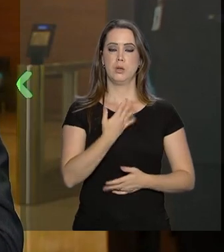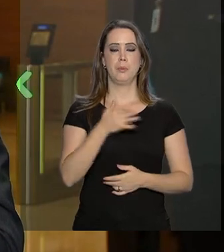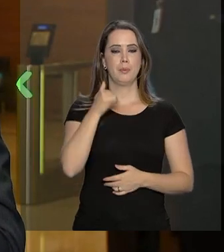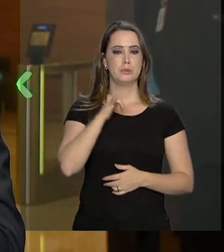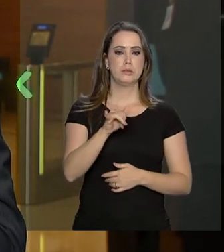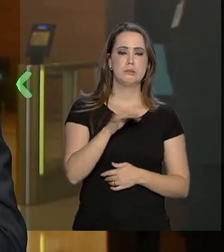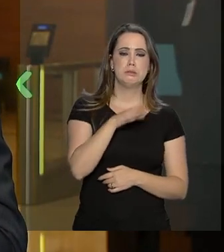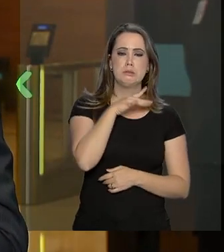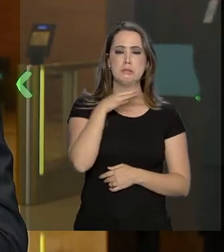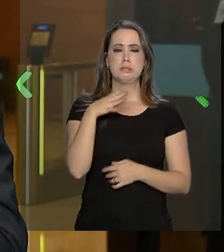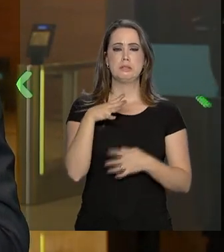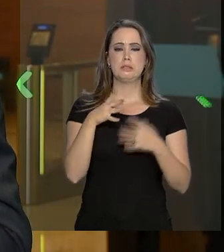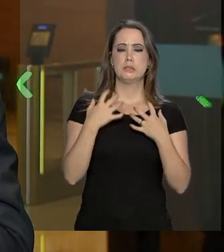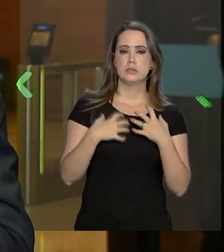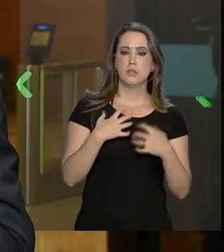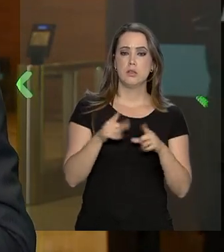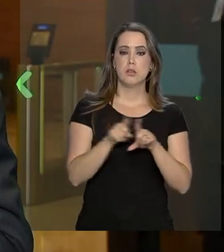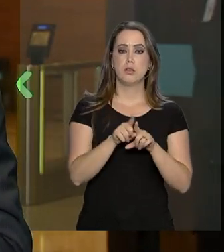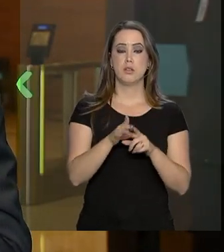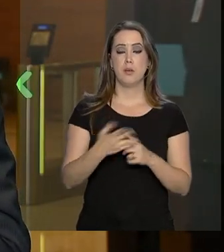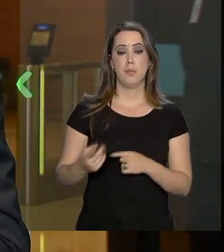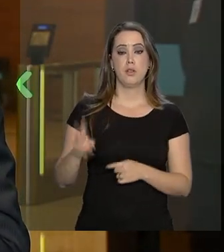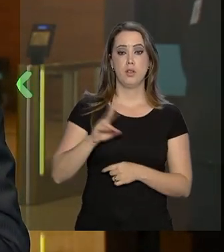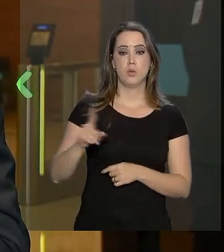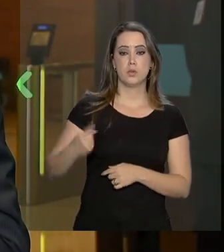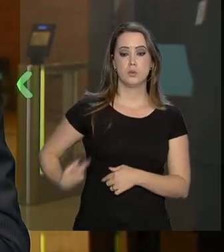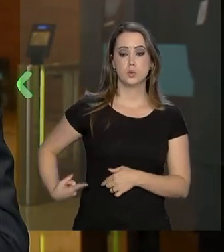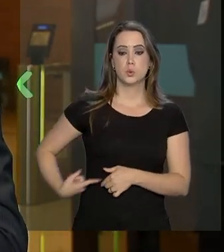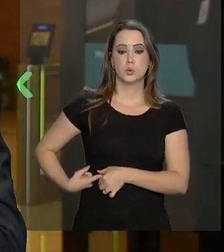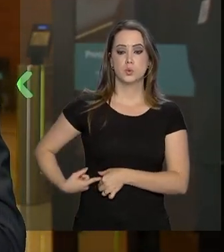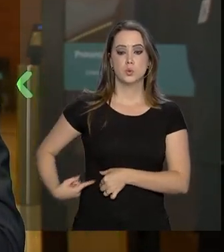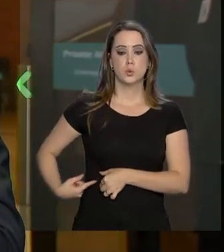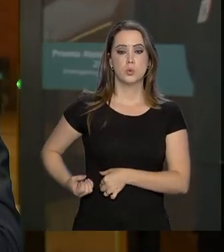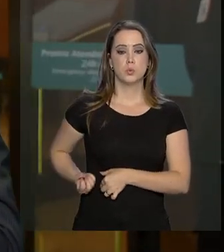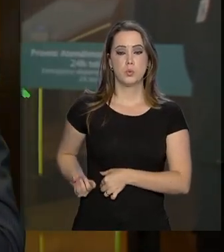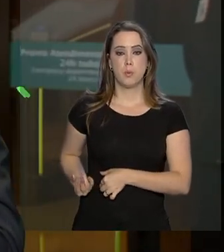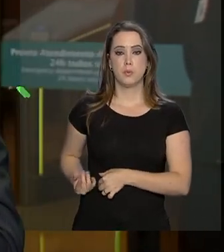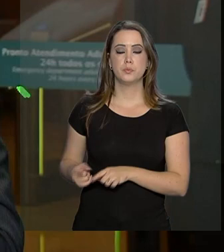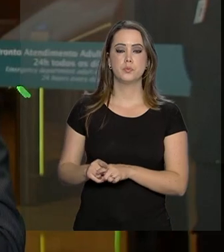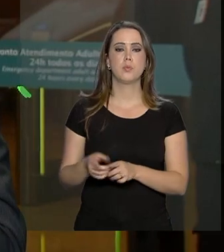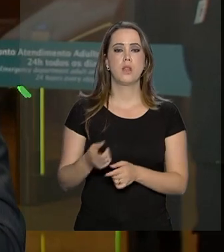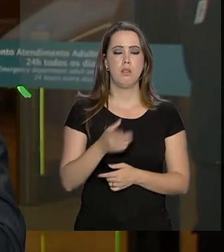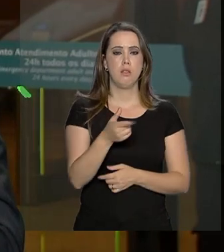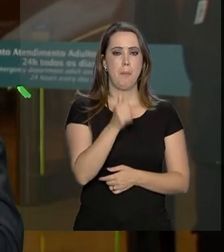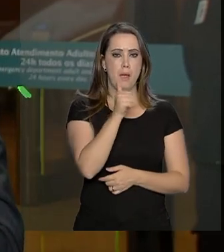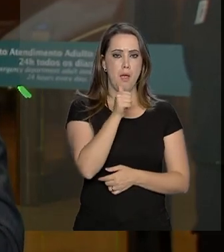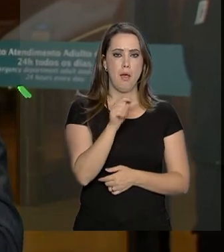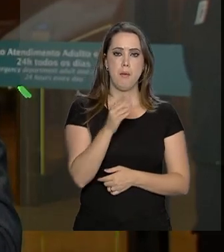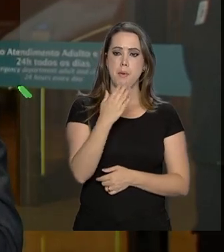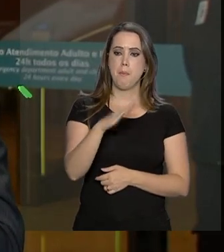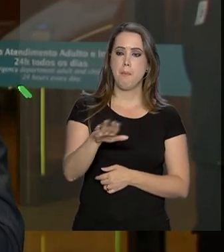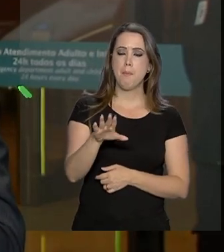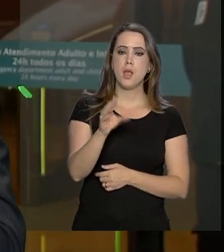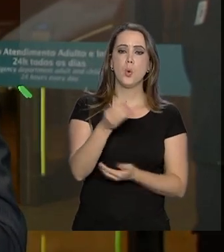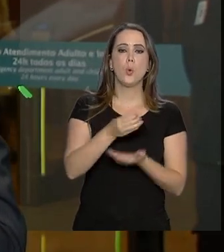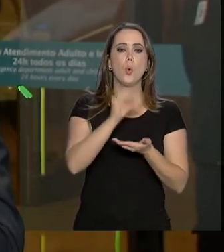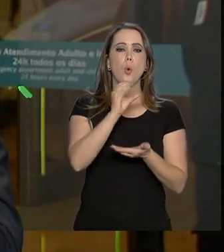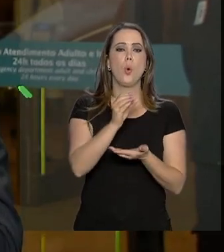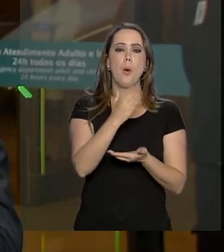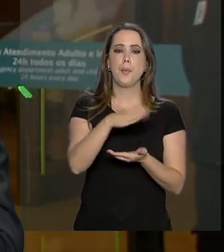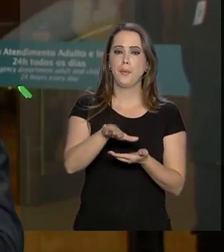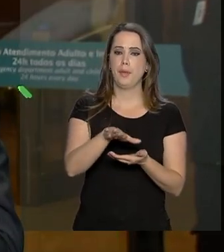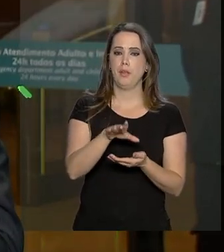de náuseas e dreno no abdômen. Ele tem recebido pequenas porções de água, cerca de meio copo, ao longo do dia